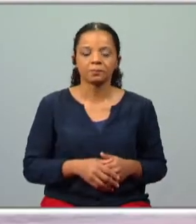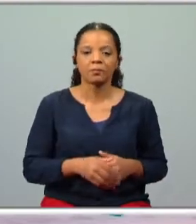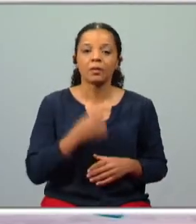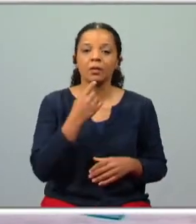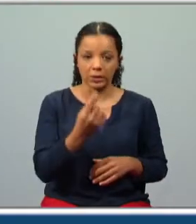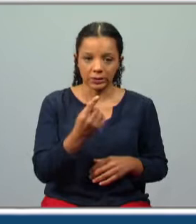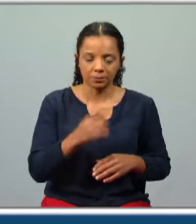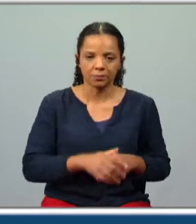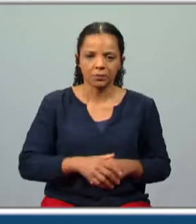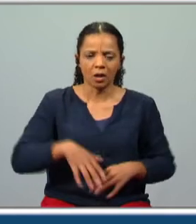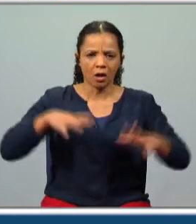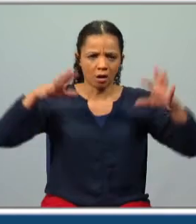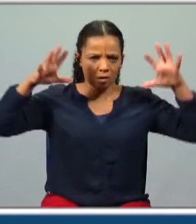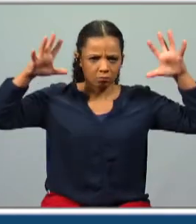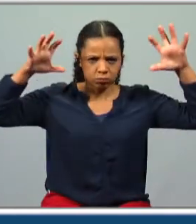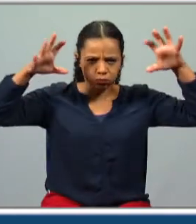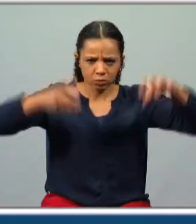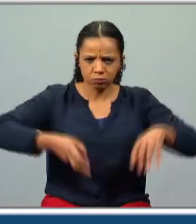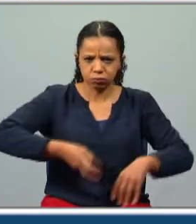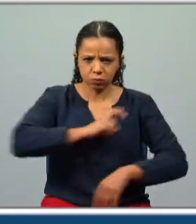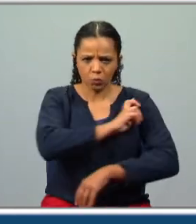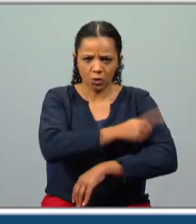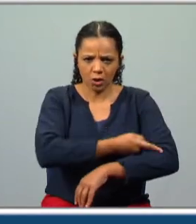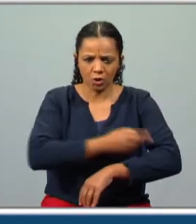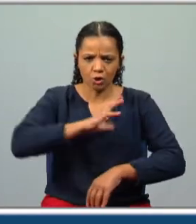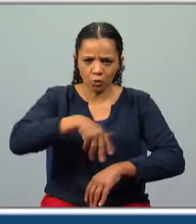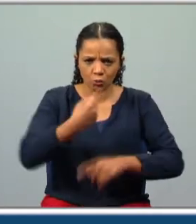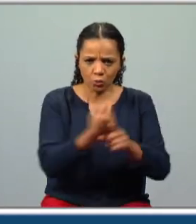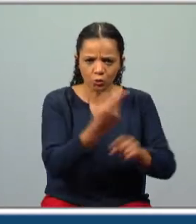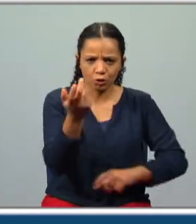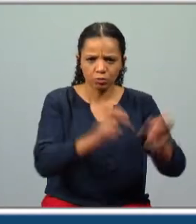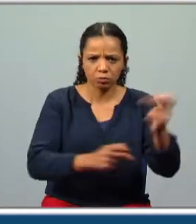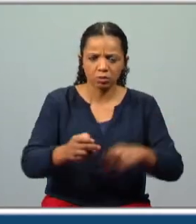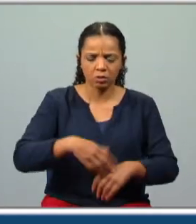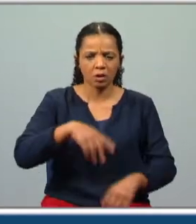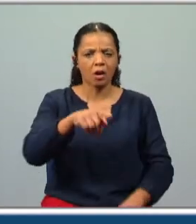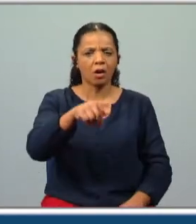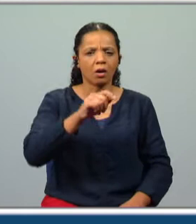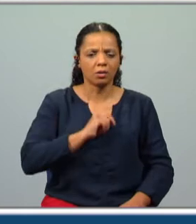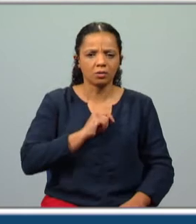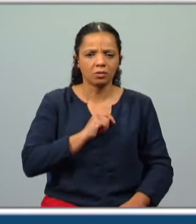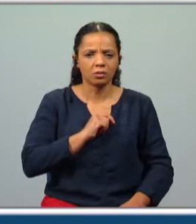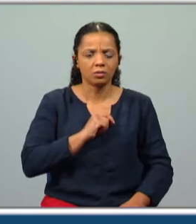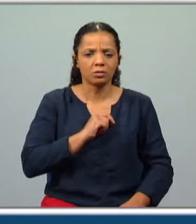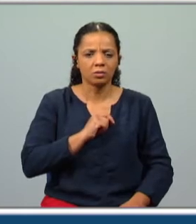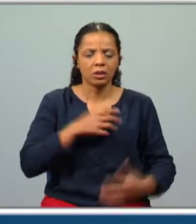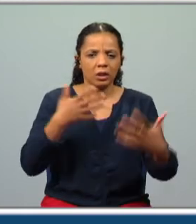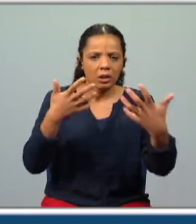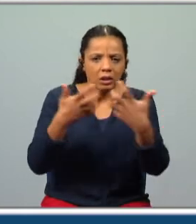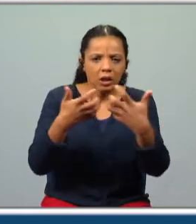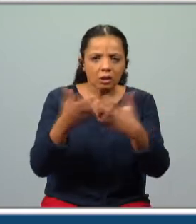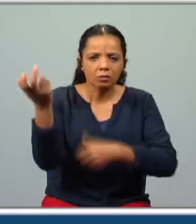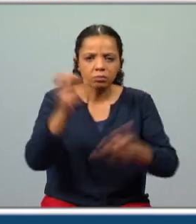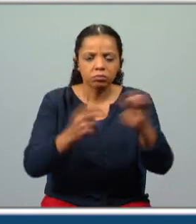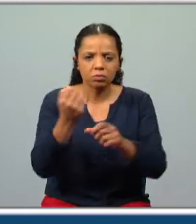E disse. Oh, gente ousada, mais que quantas no mundo cometeram grandes causas. Oh! Que por guerras cruas tais e